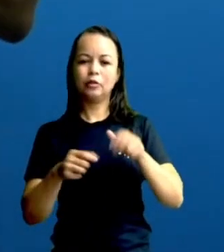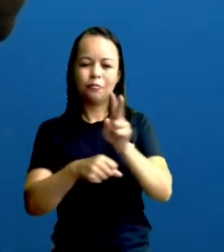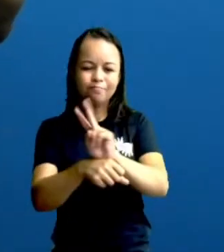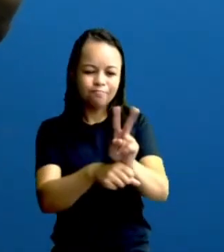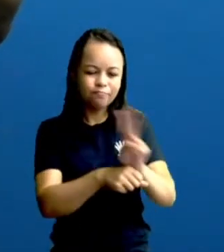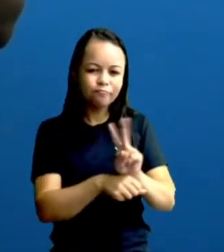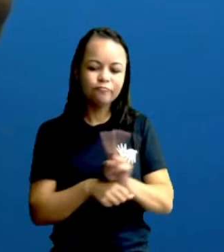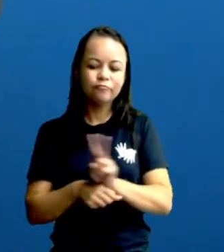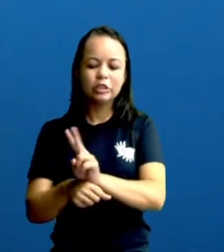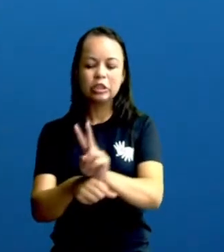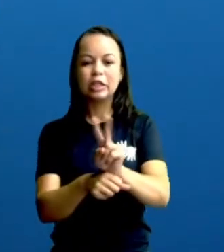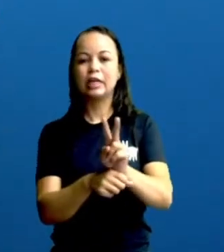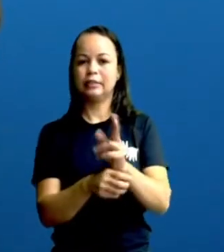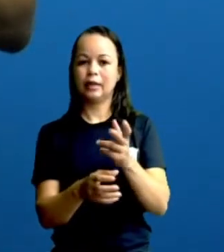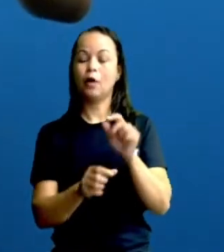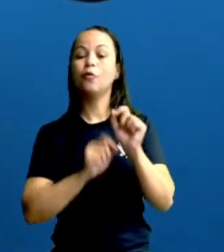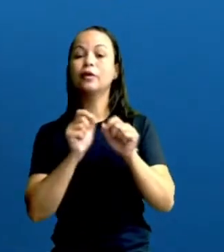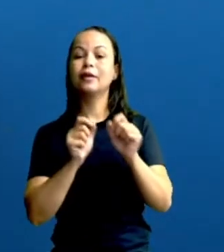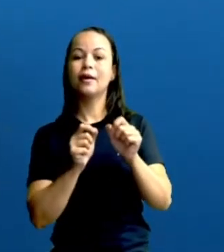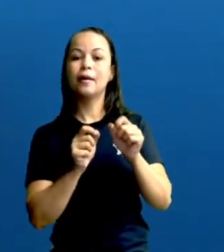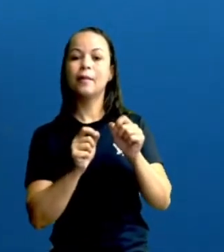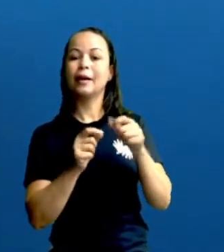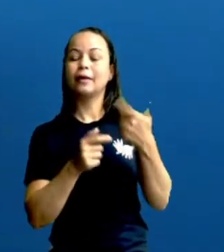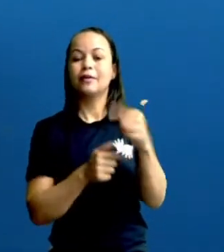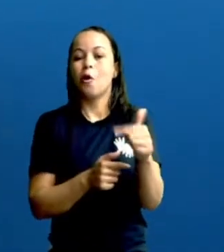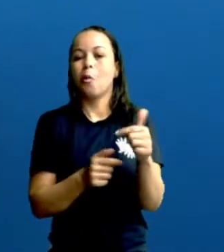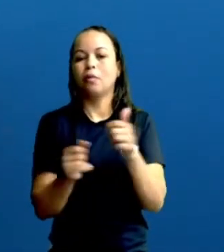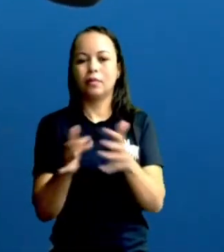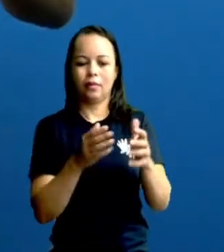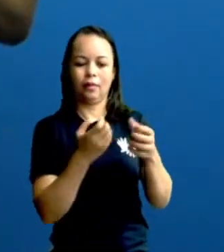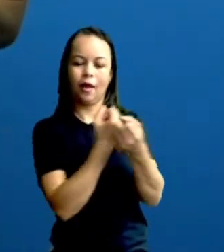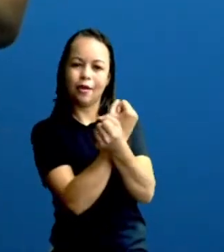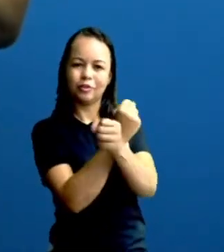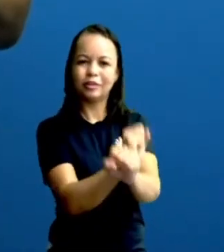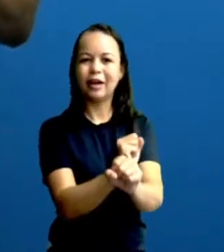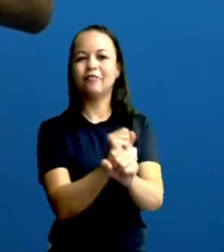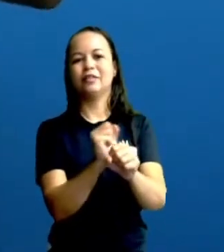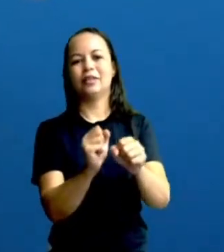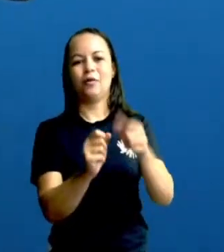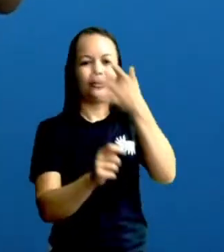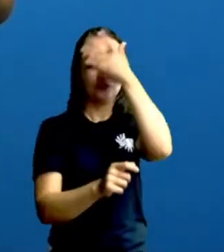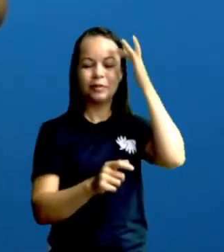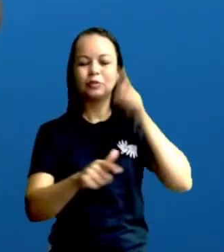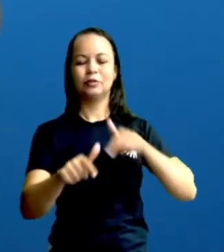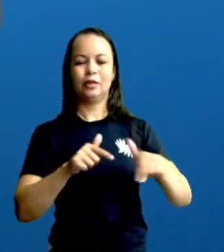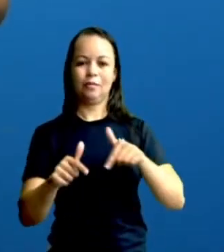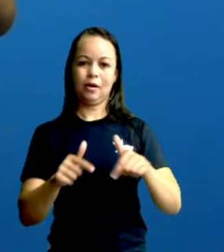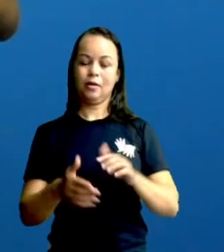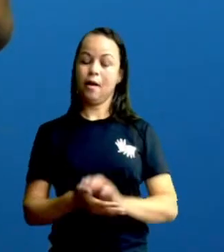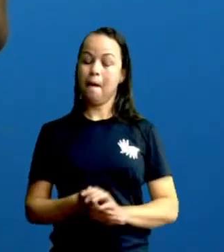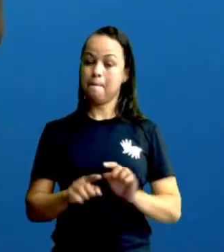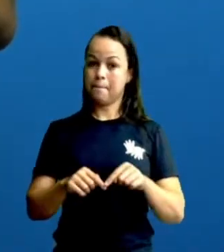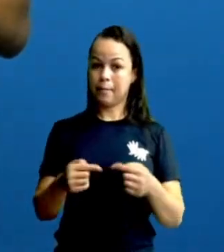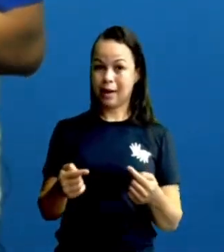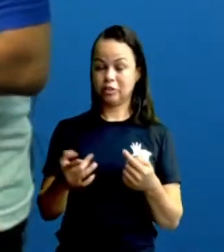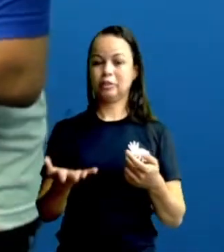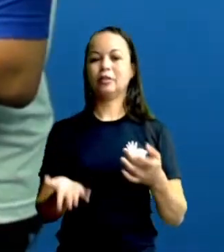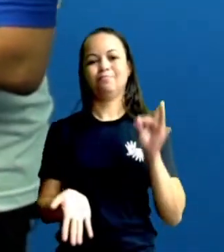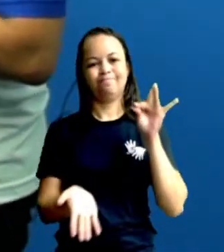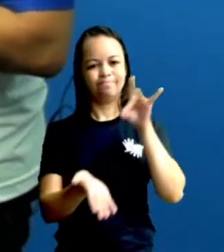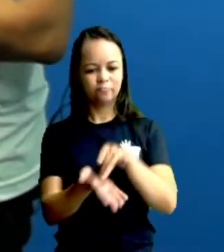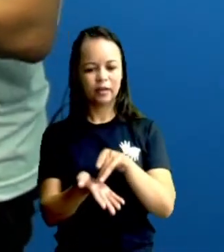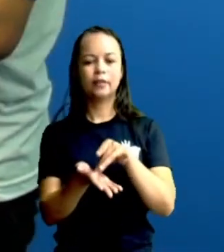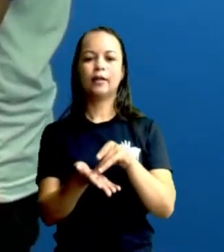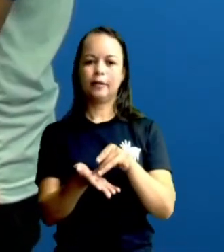análogos à escravidão, que é algo quase que impensável no século XXI, mas que não está longe da nossa realidade.